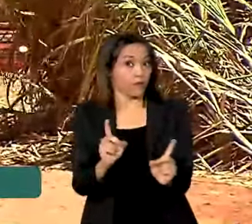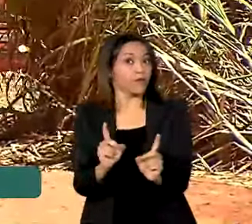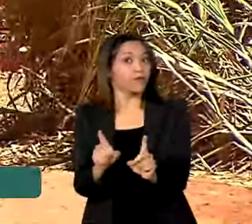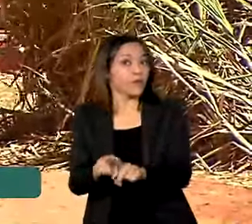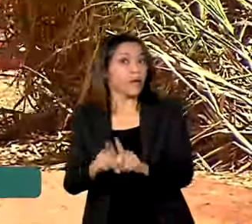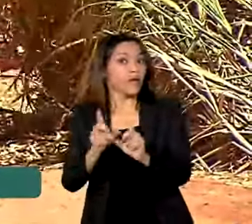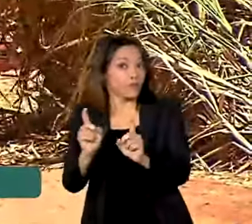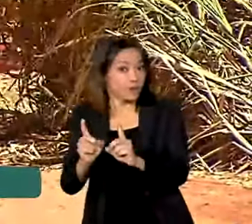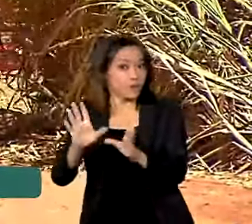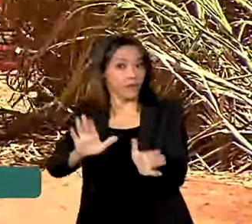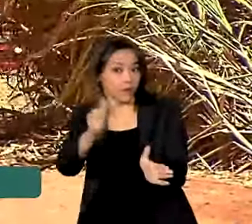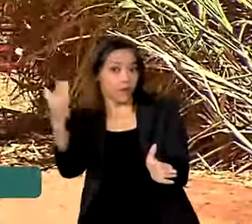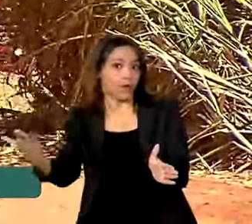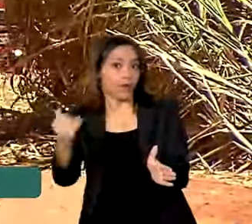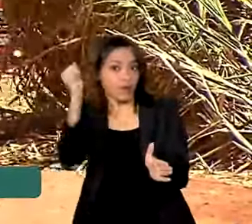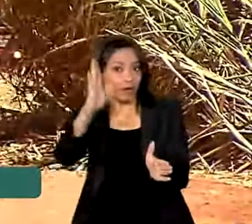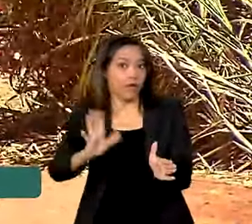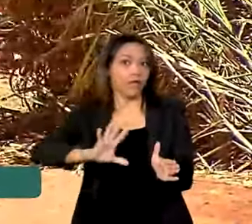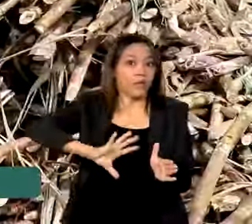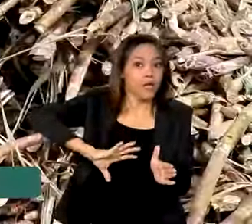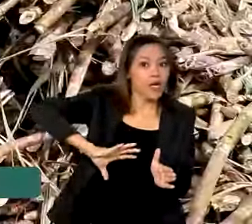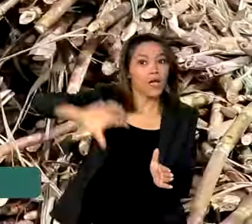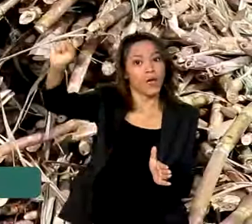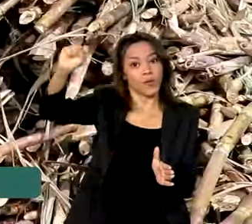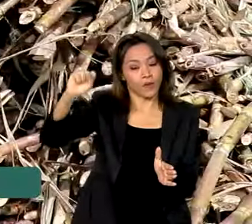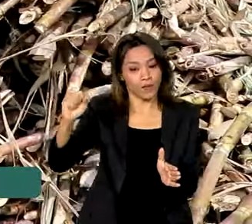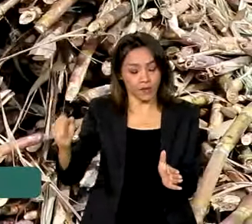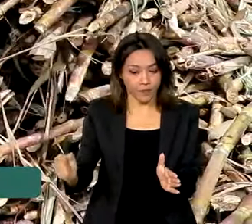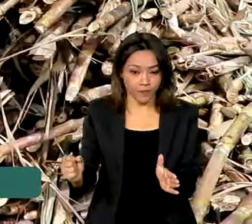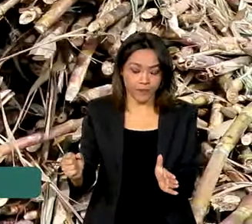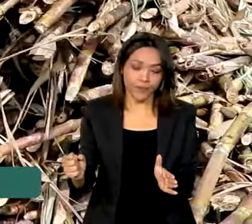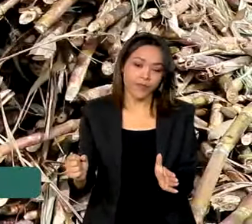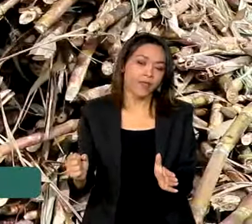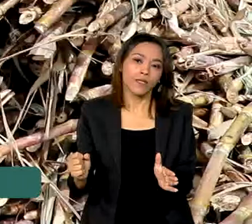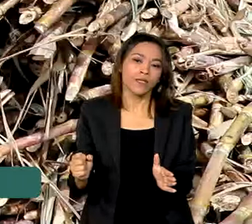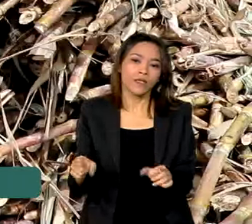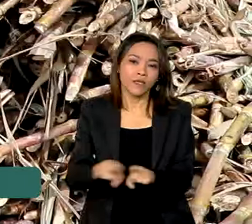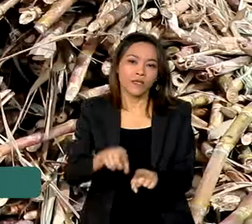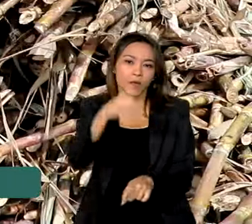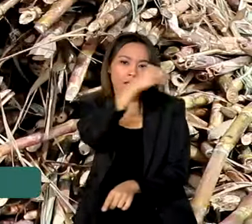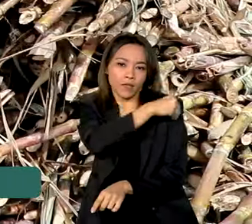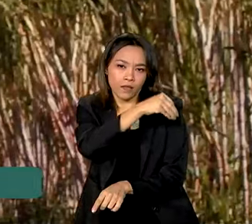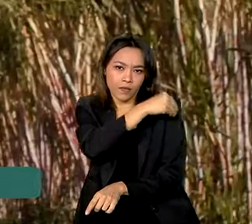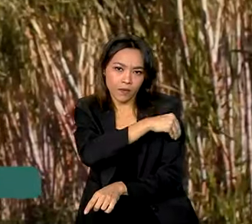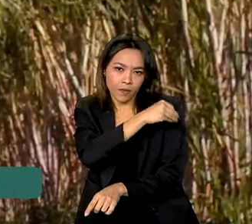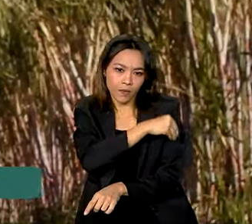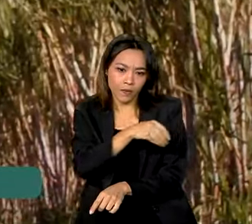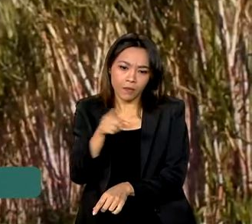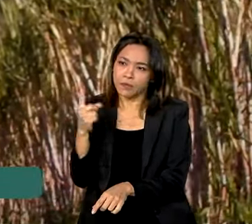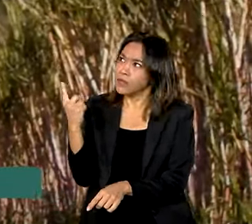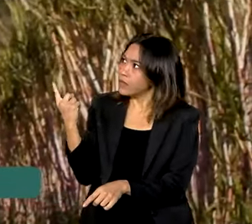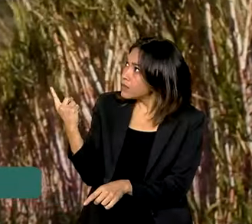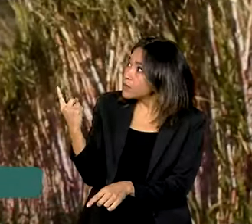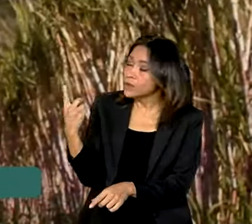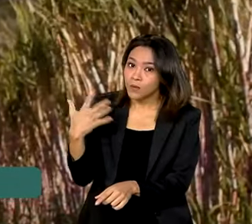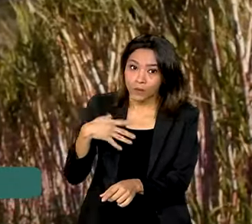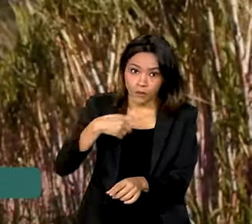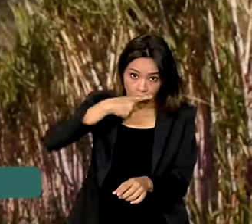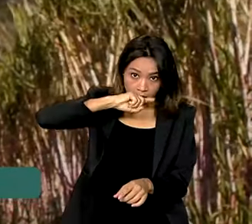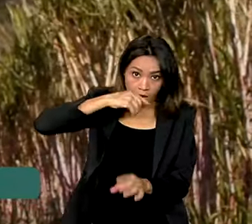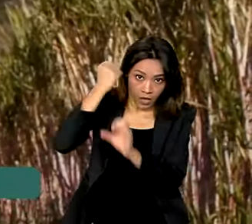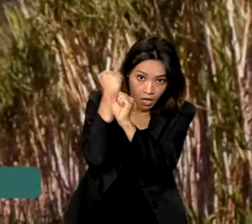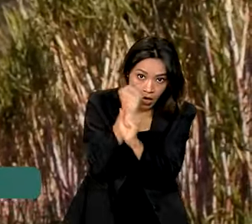proporcionou aí essa produção recorde de açúcar. E o etanol também, com essa maior matéria-prima para a produção de etanol,